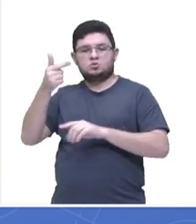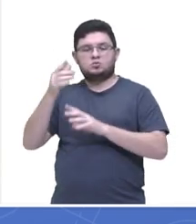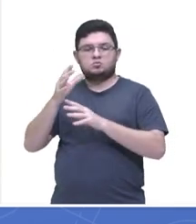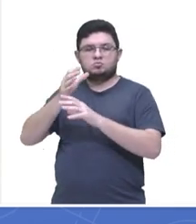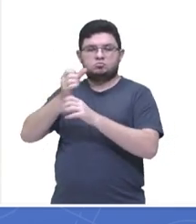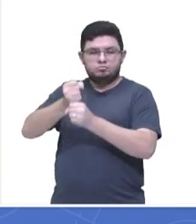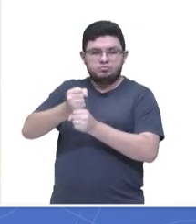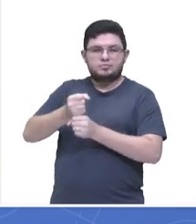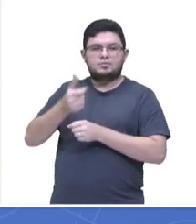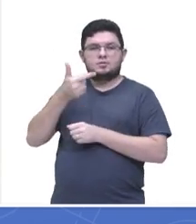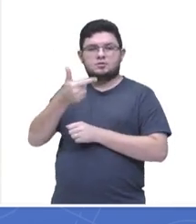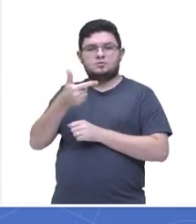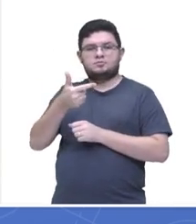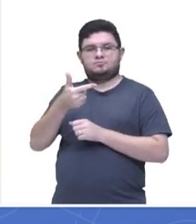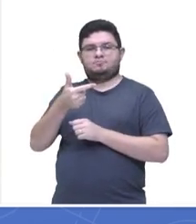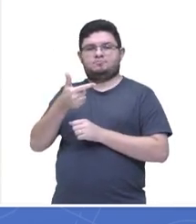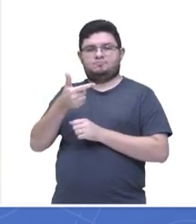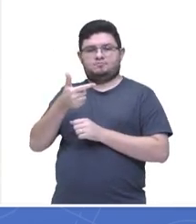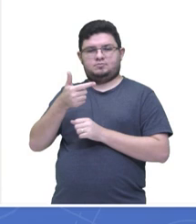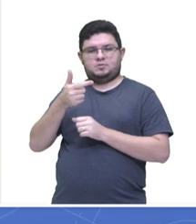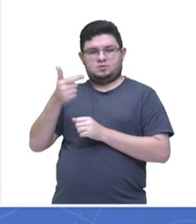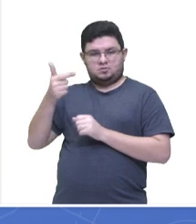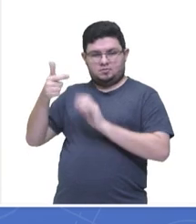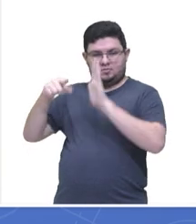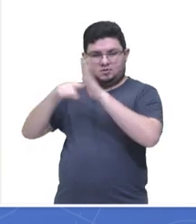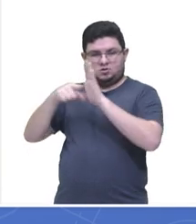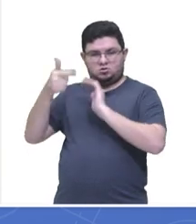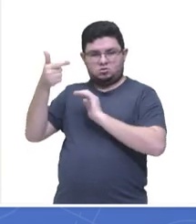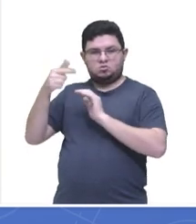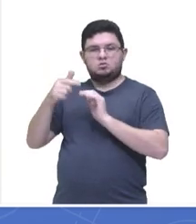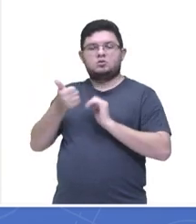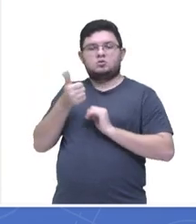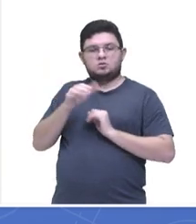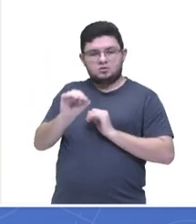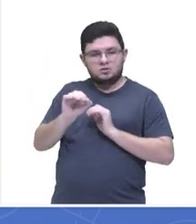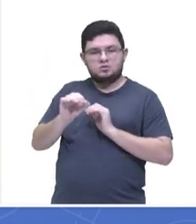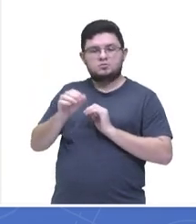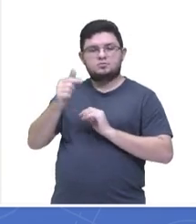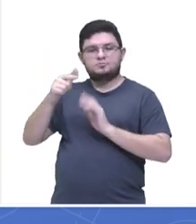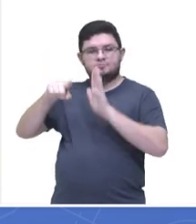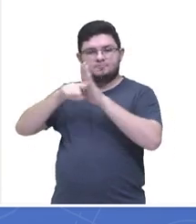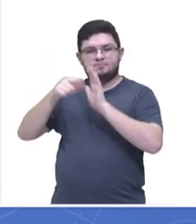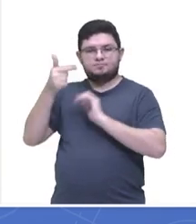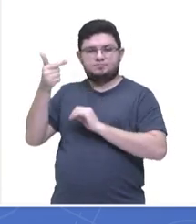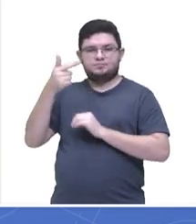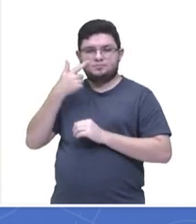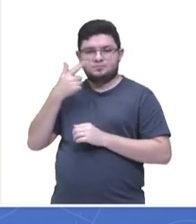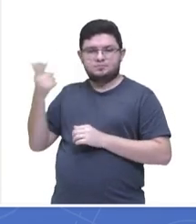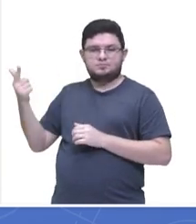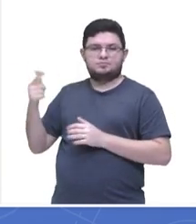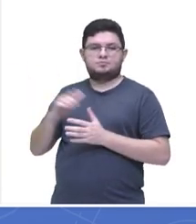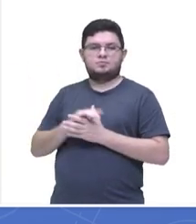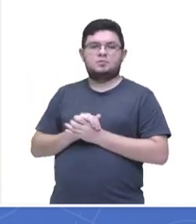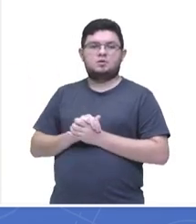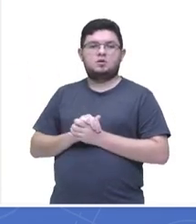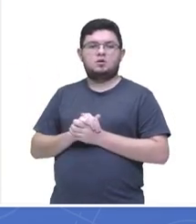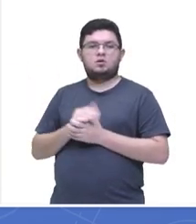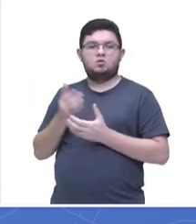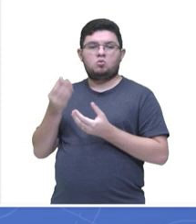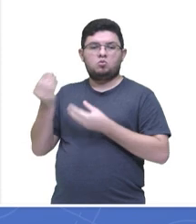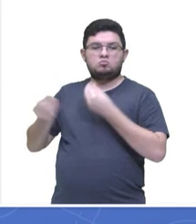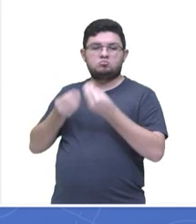menos 2 aqui. Agora é número com número, potência com potência. Vou fazer 288 vezes 25, 7